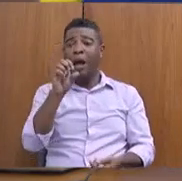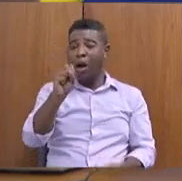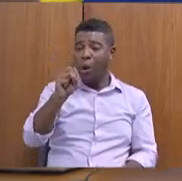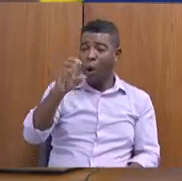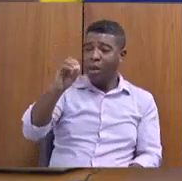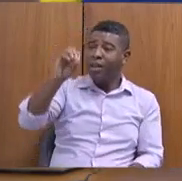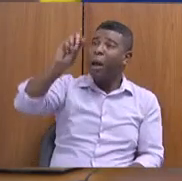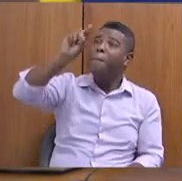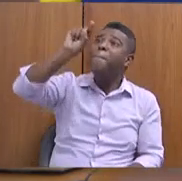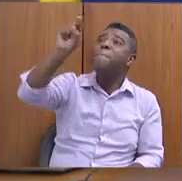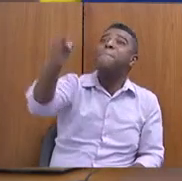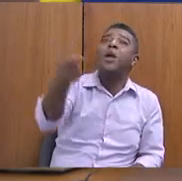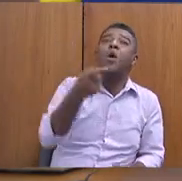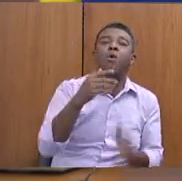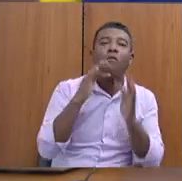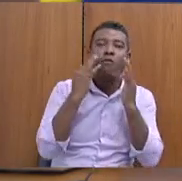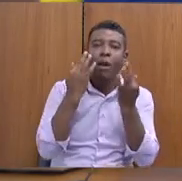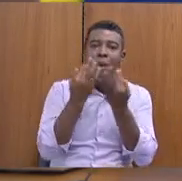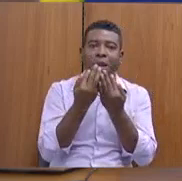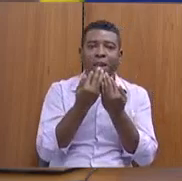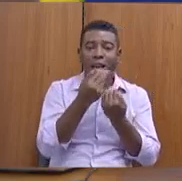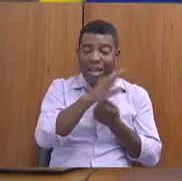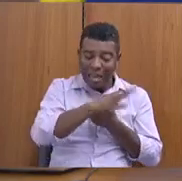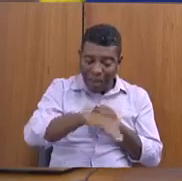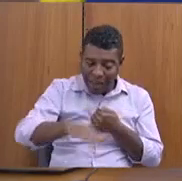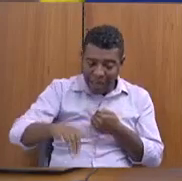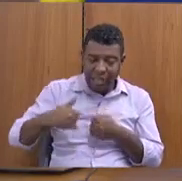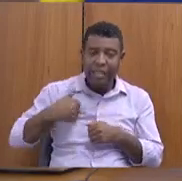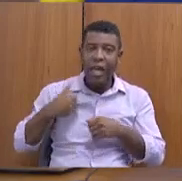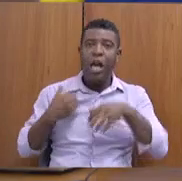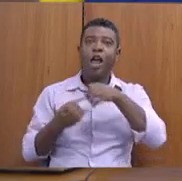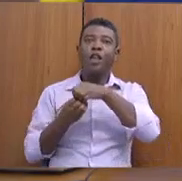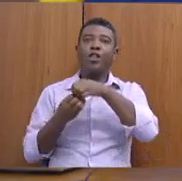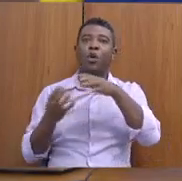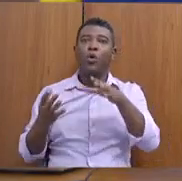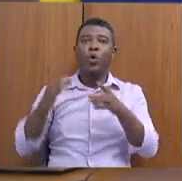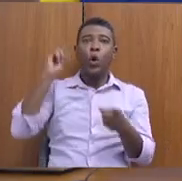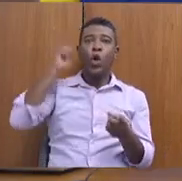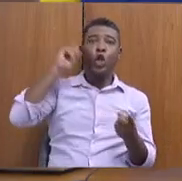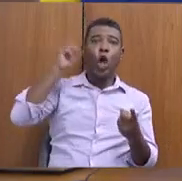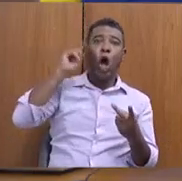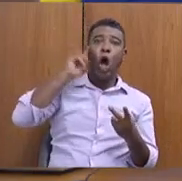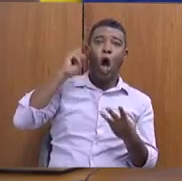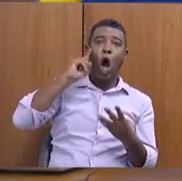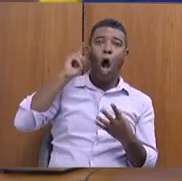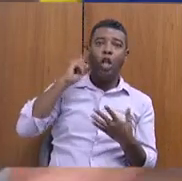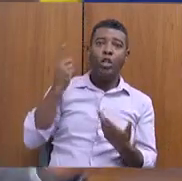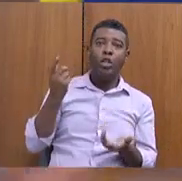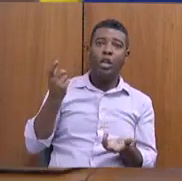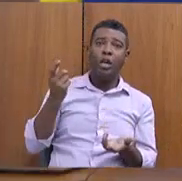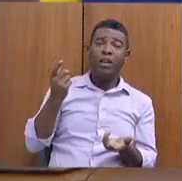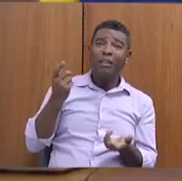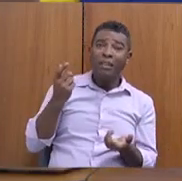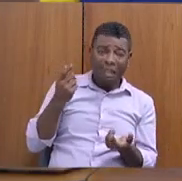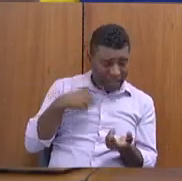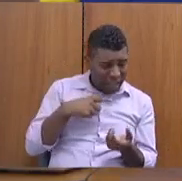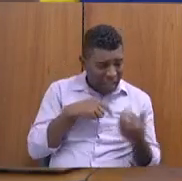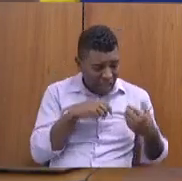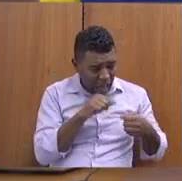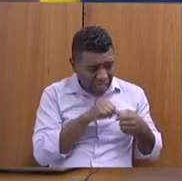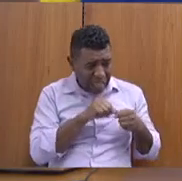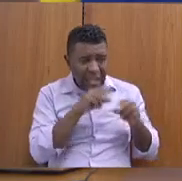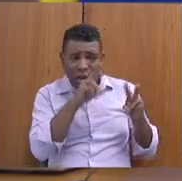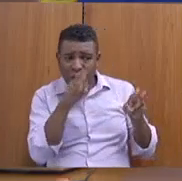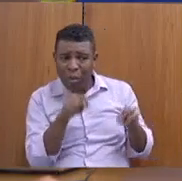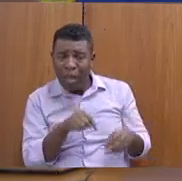de crianças e idosos diariamente e nós não vimos nenhuma ação nesse sentido. E aí, a deputada Beatriz colocou